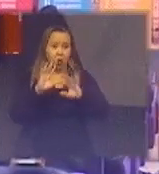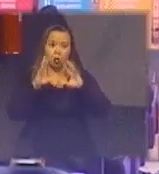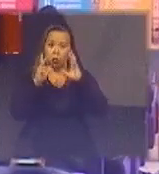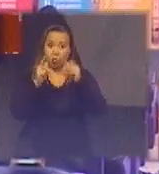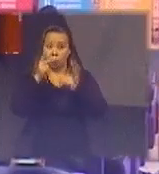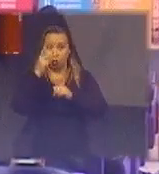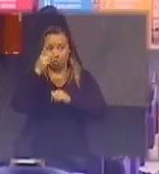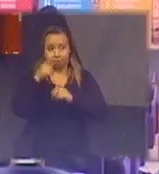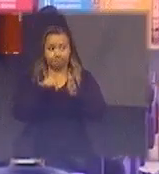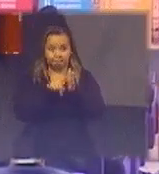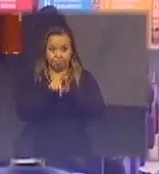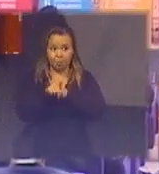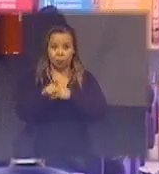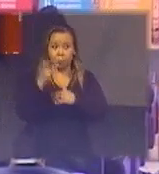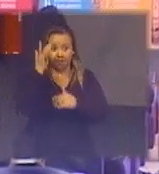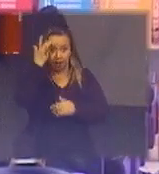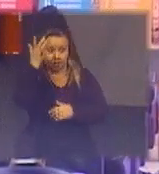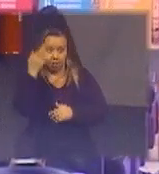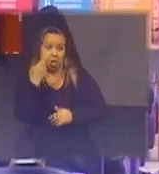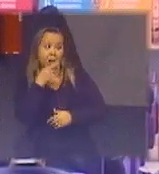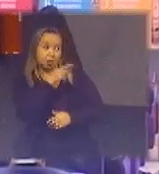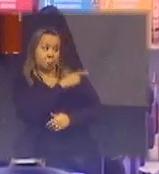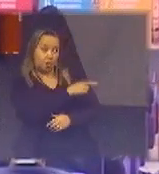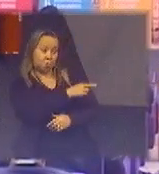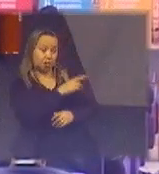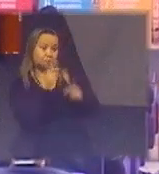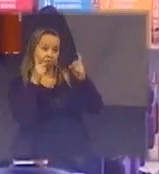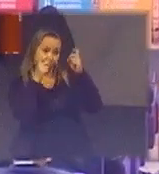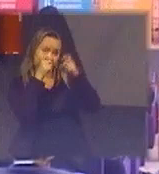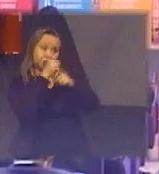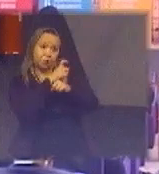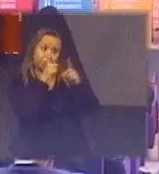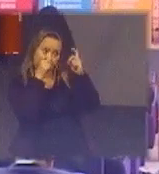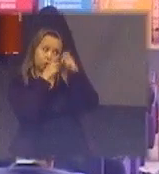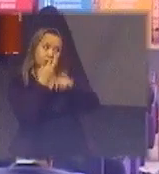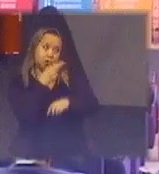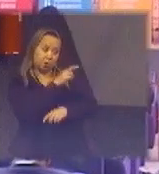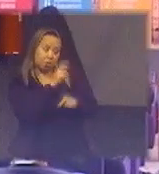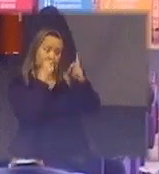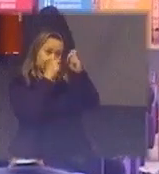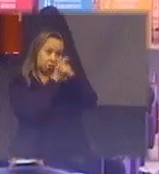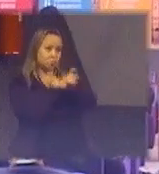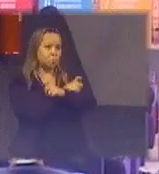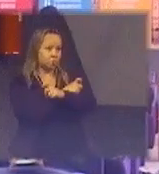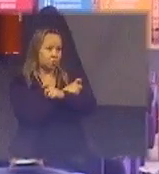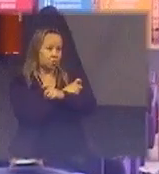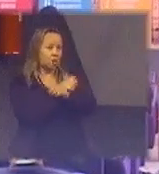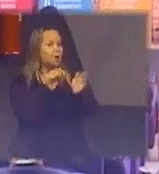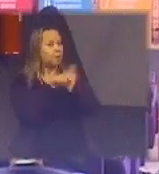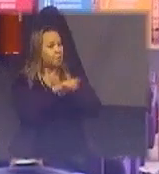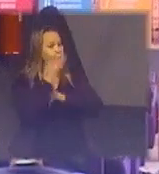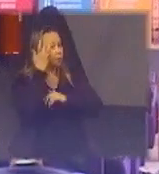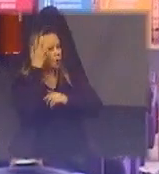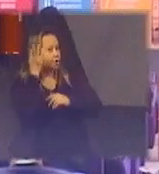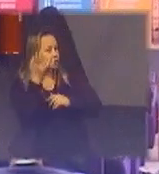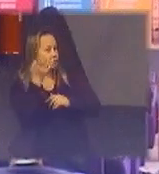a resposta que é difícil então vamos lá vamos ver o que eu consigo